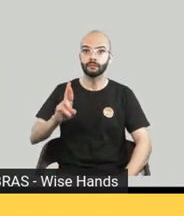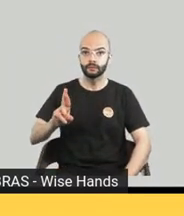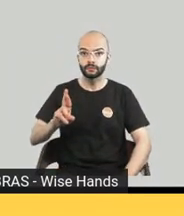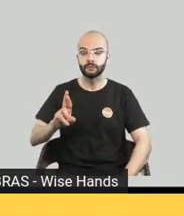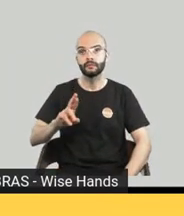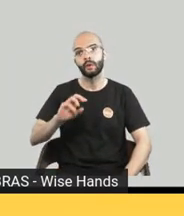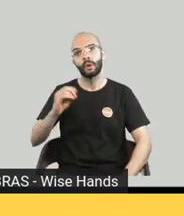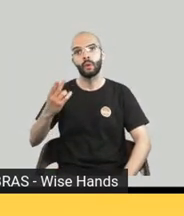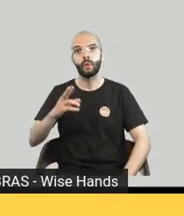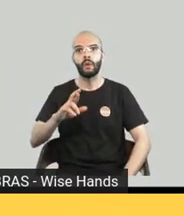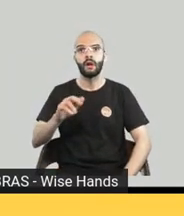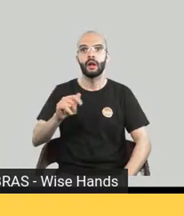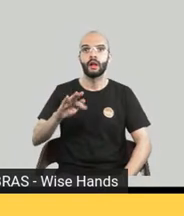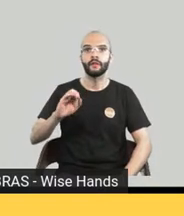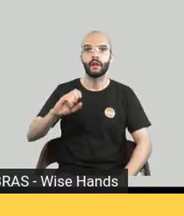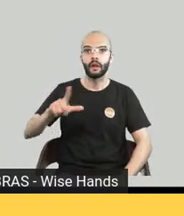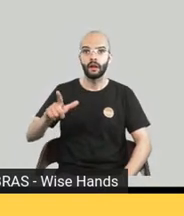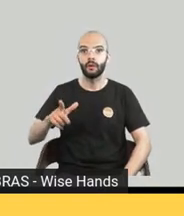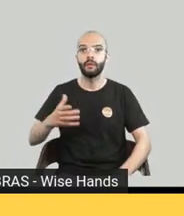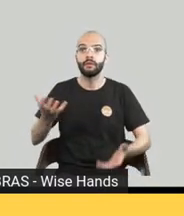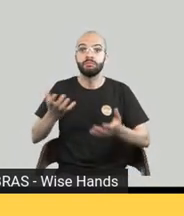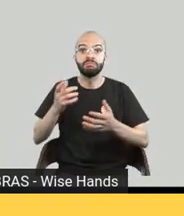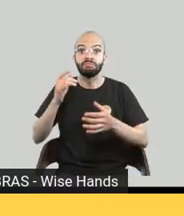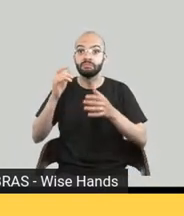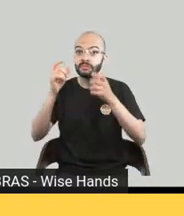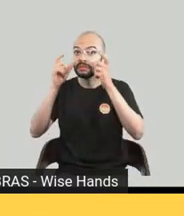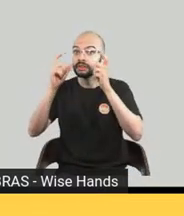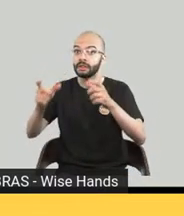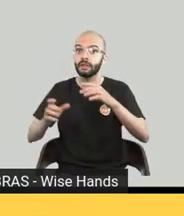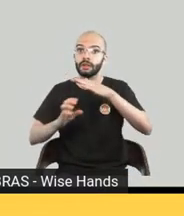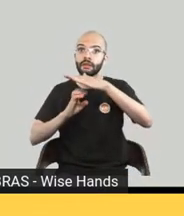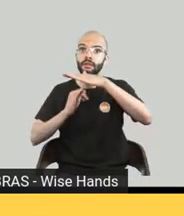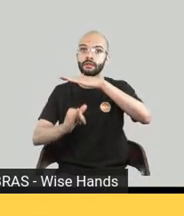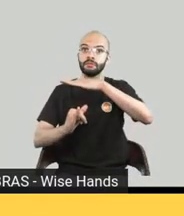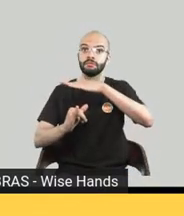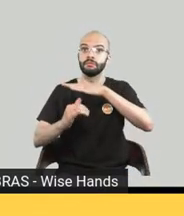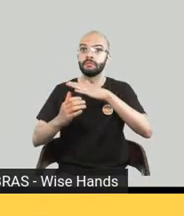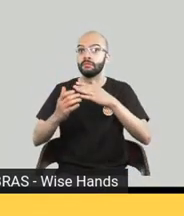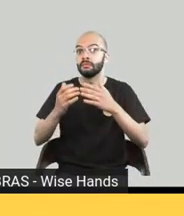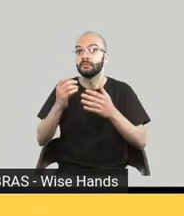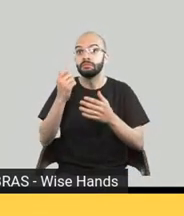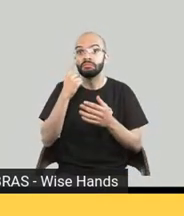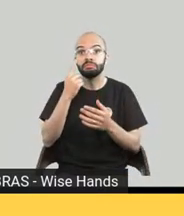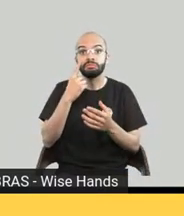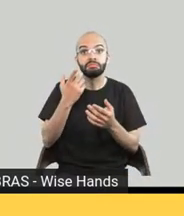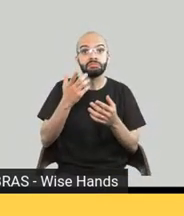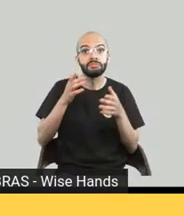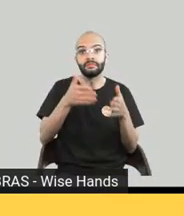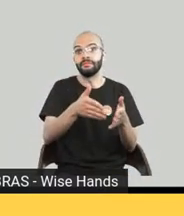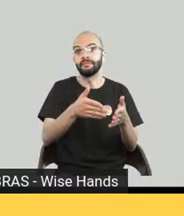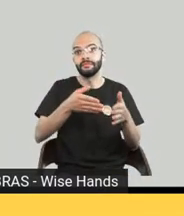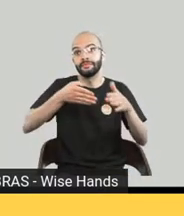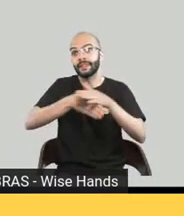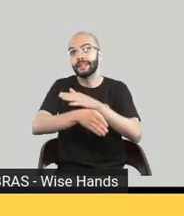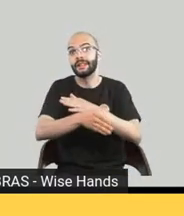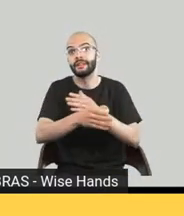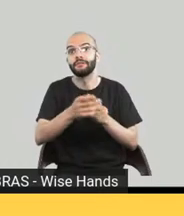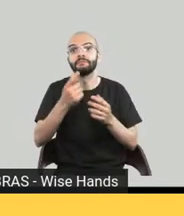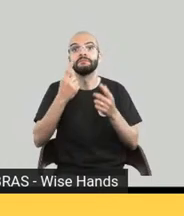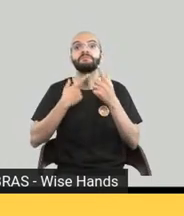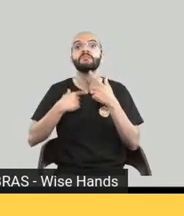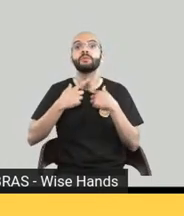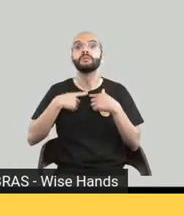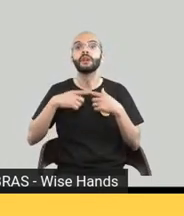em entrar numa startup quase se tornando uma unicórnio que tipo de competência e habilidade deveria ter